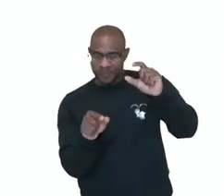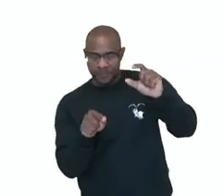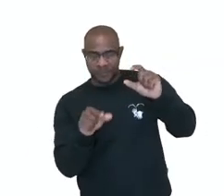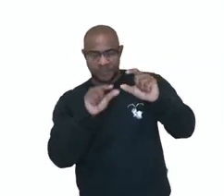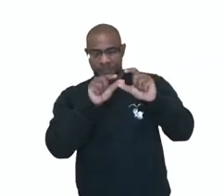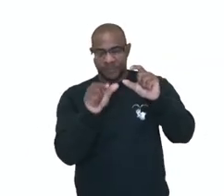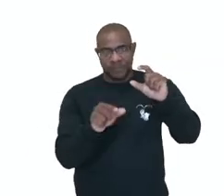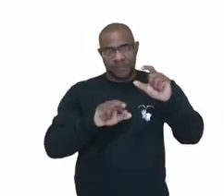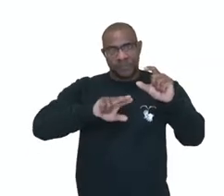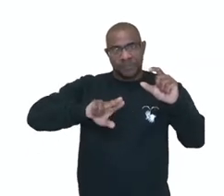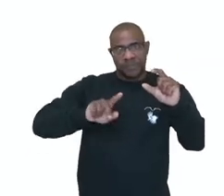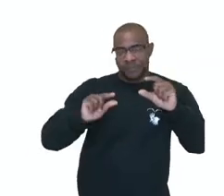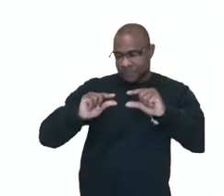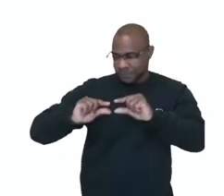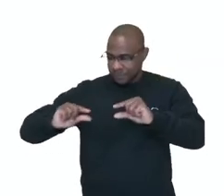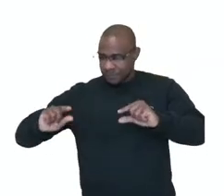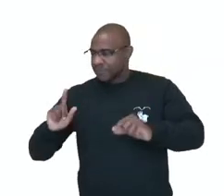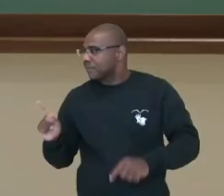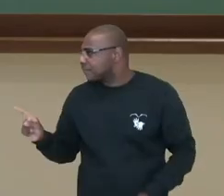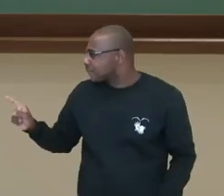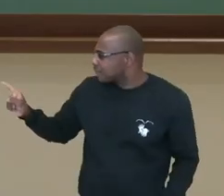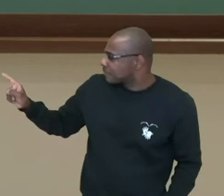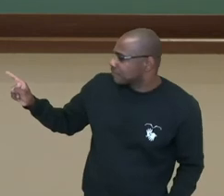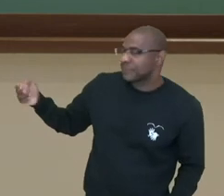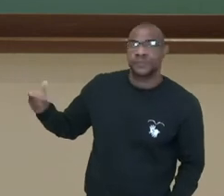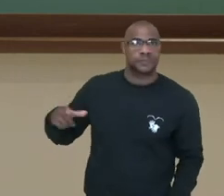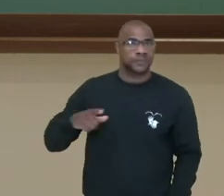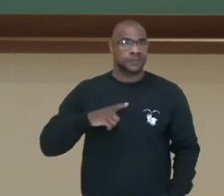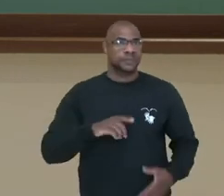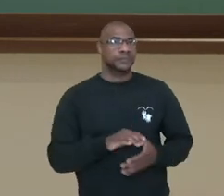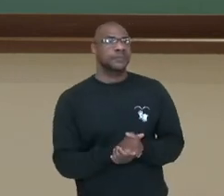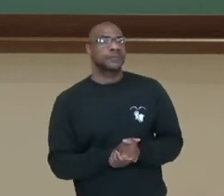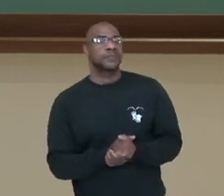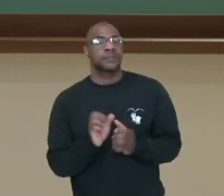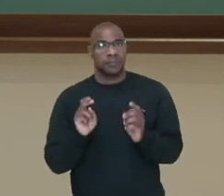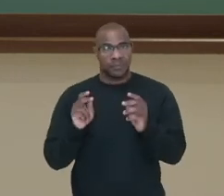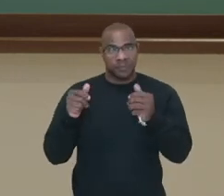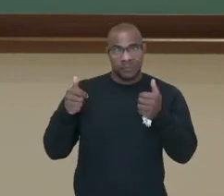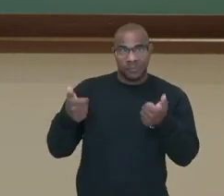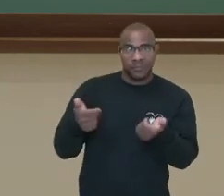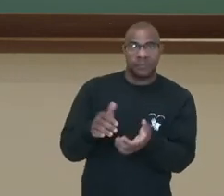urina produzida ali no uretero indo para a bexiga. Ok?